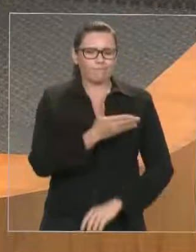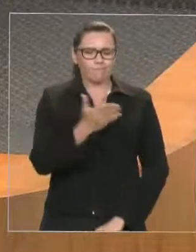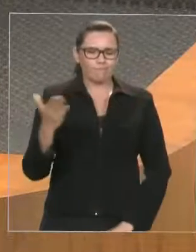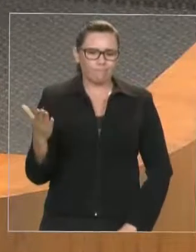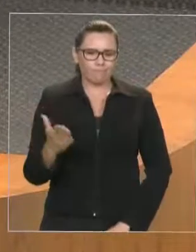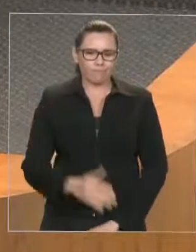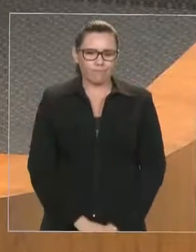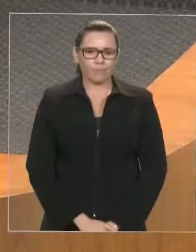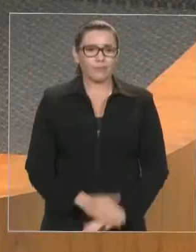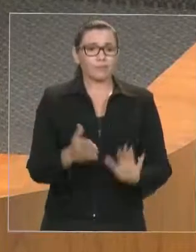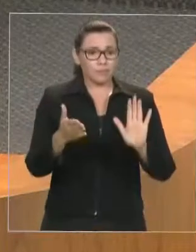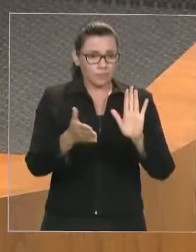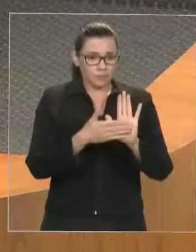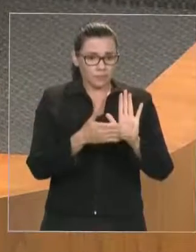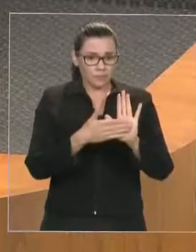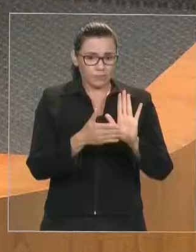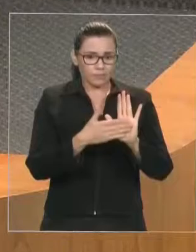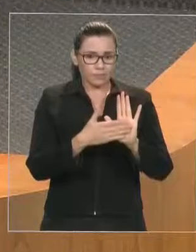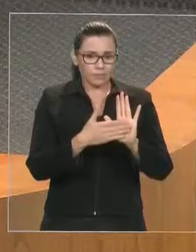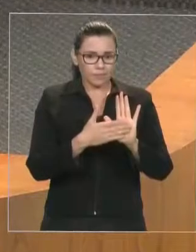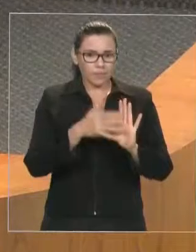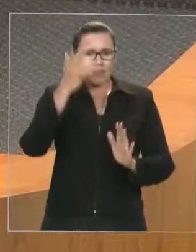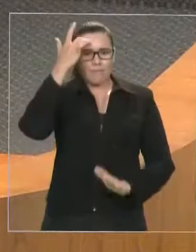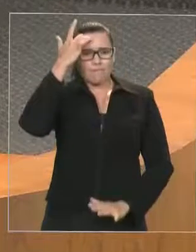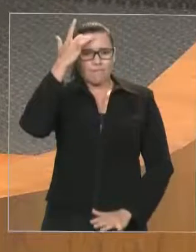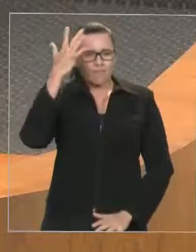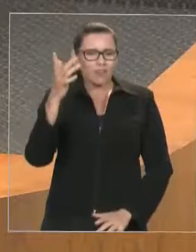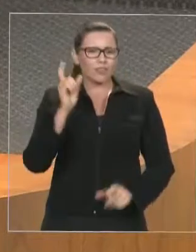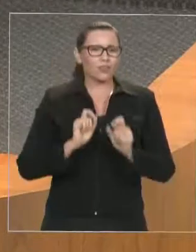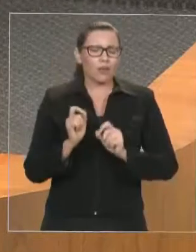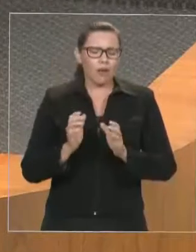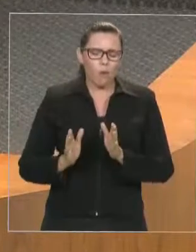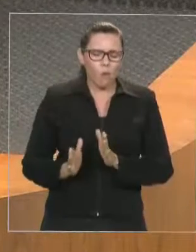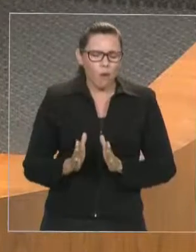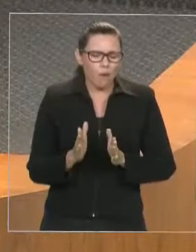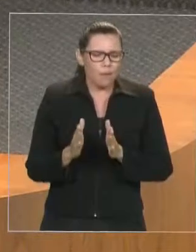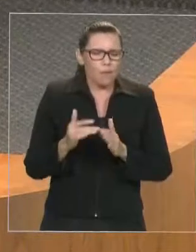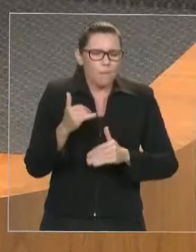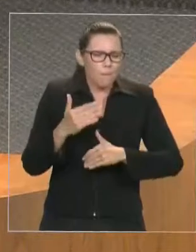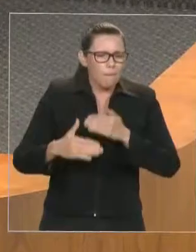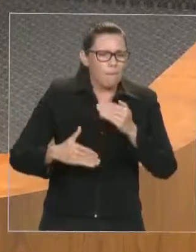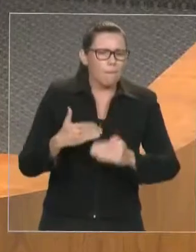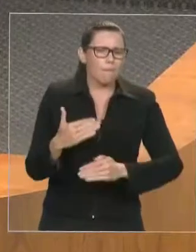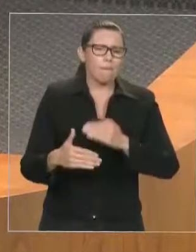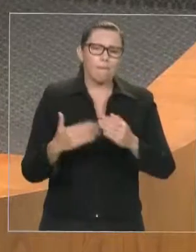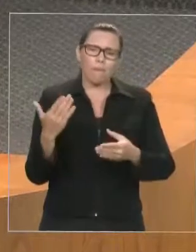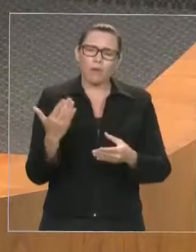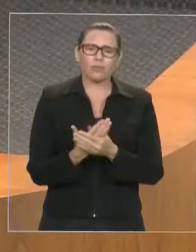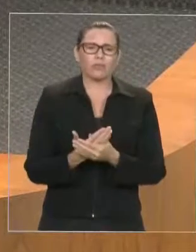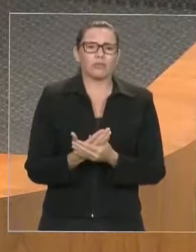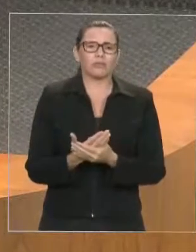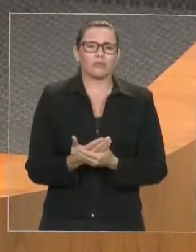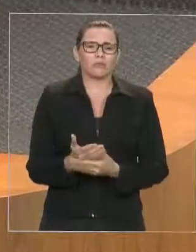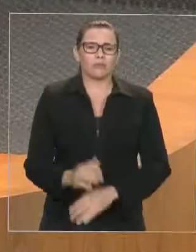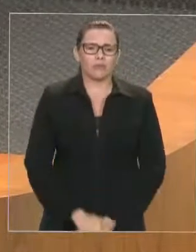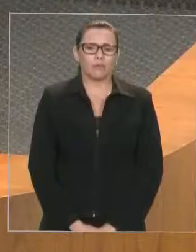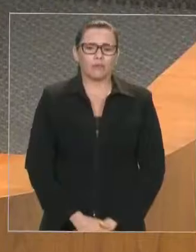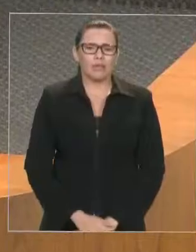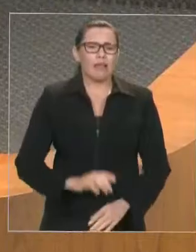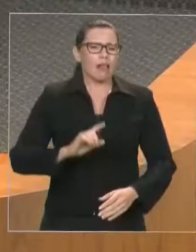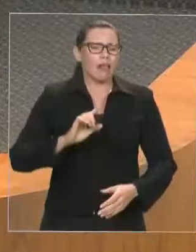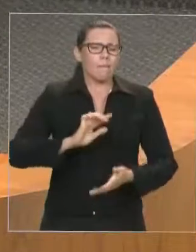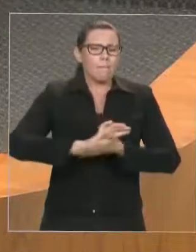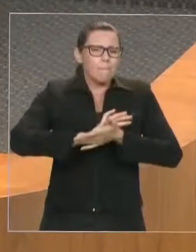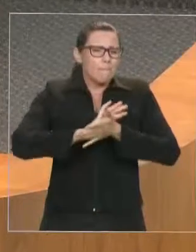que esta medida pode vir a facilitar os caminhos de todos nós, independente da medida